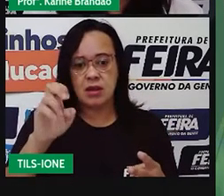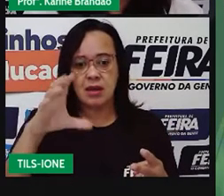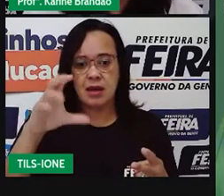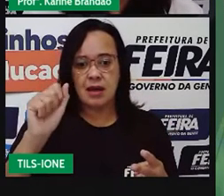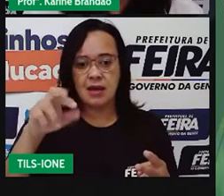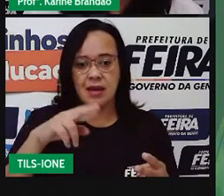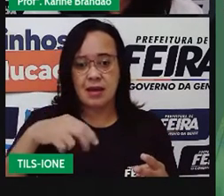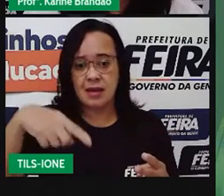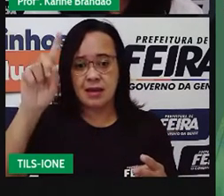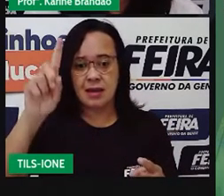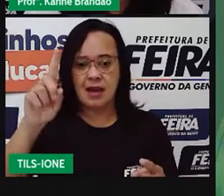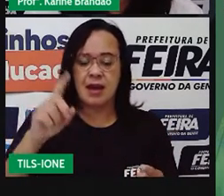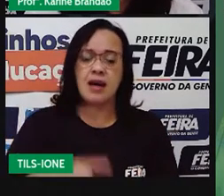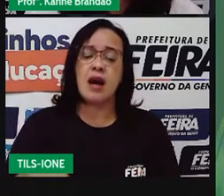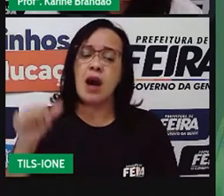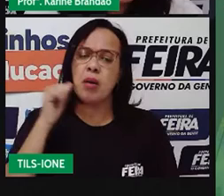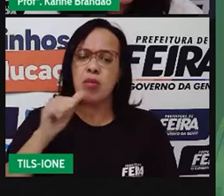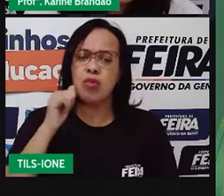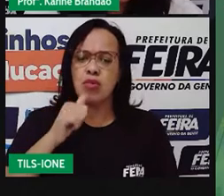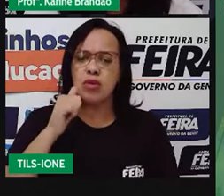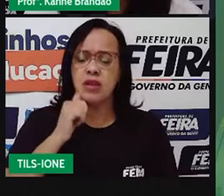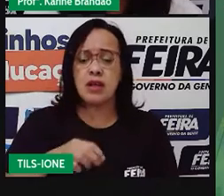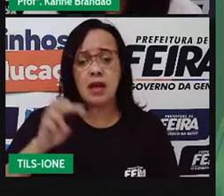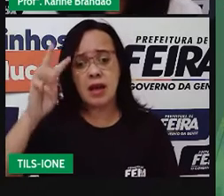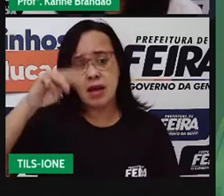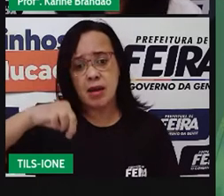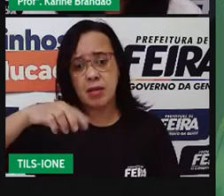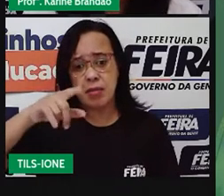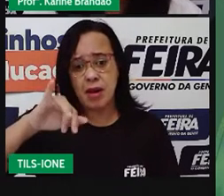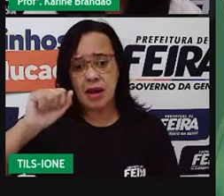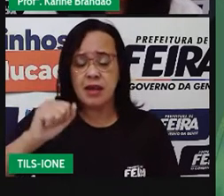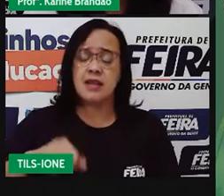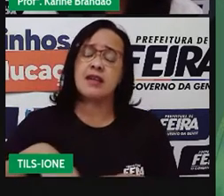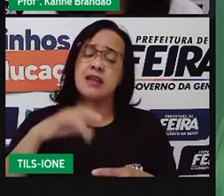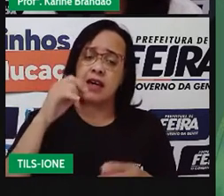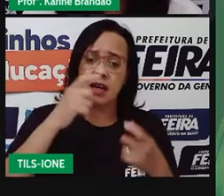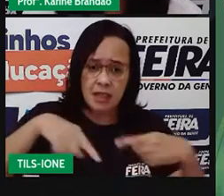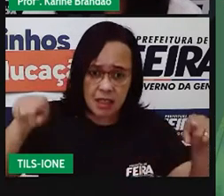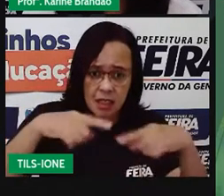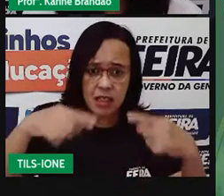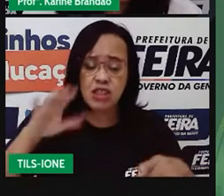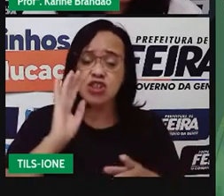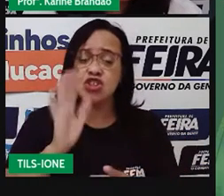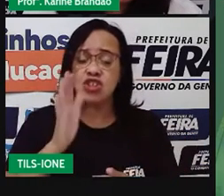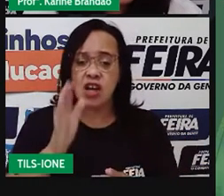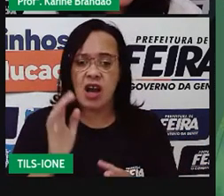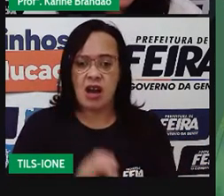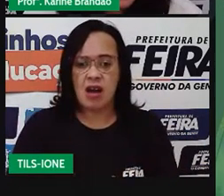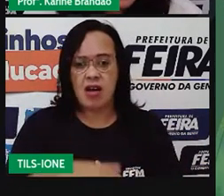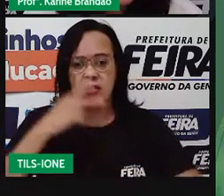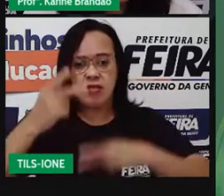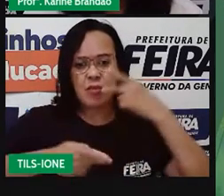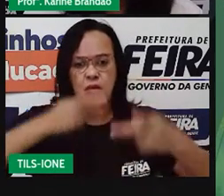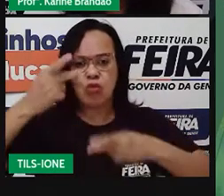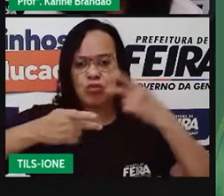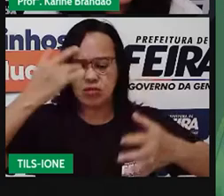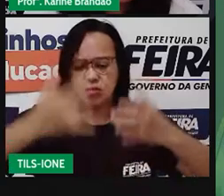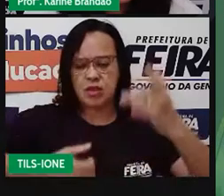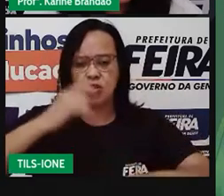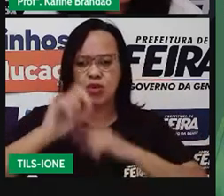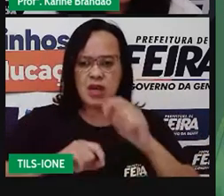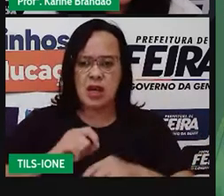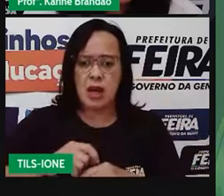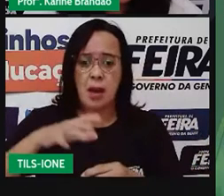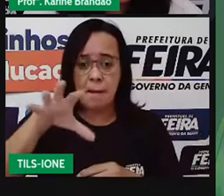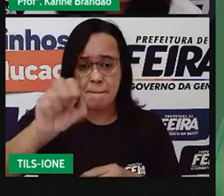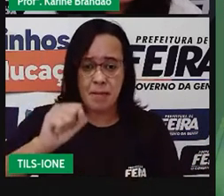voz de Maria Bethânia. E ela diz assim, Carcará, pega, mata e come. Carcará, não vai